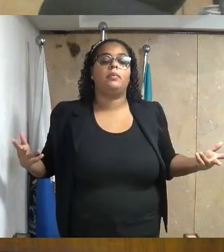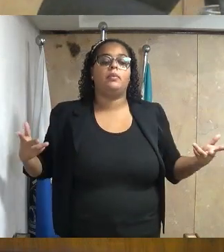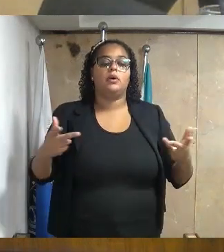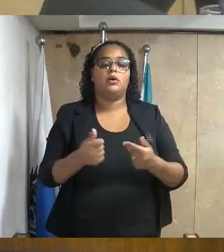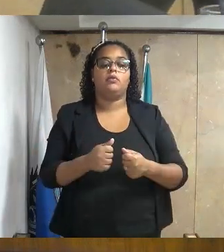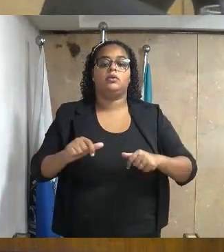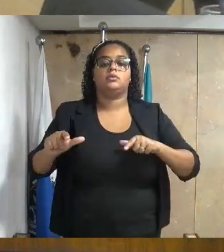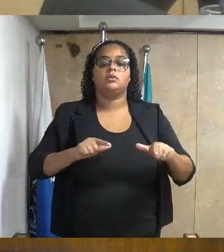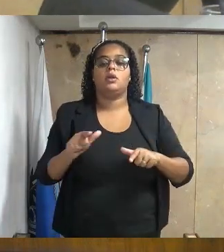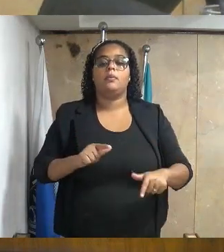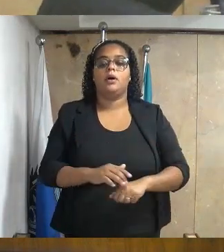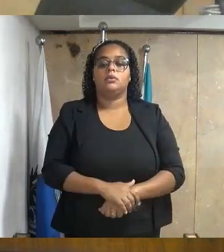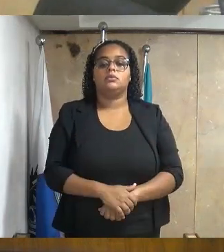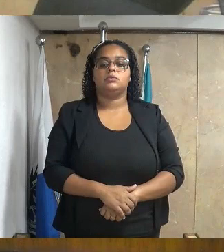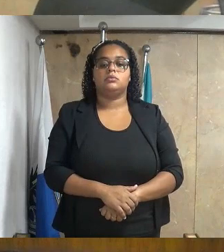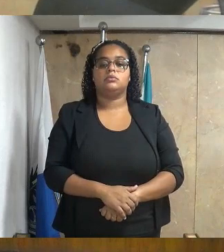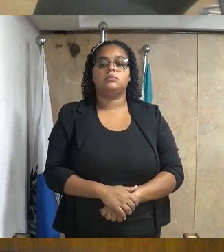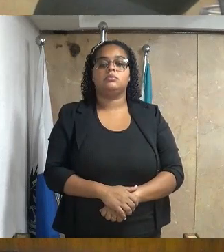de excelência.